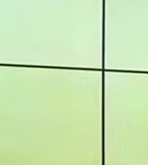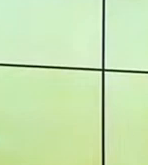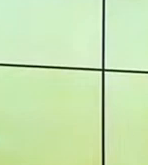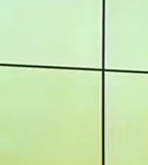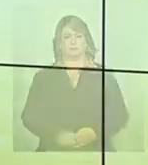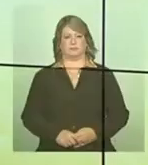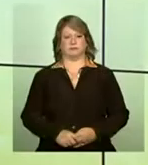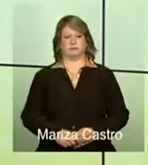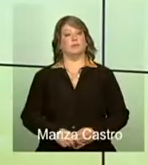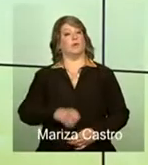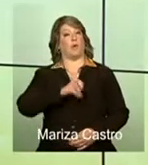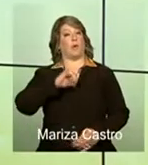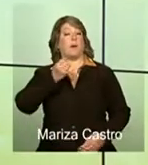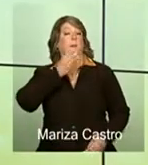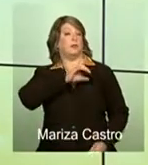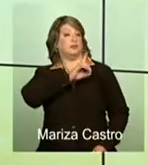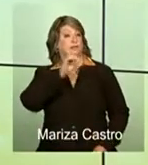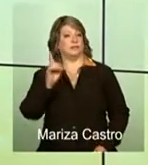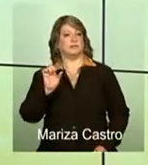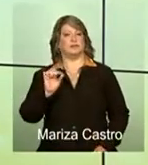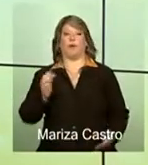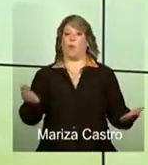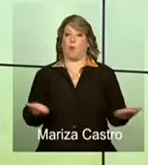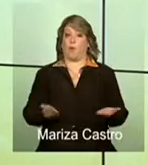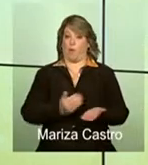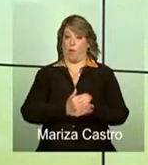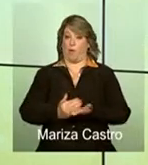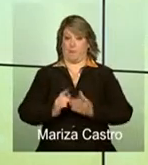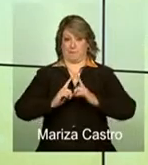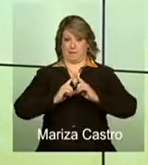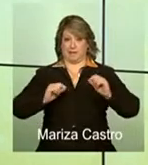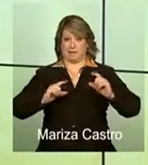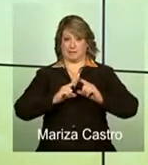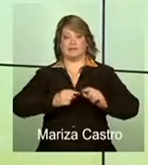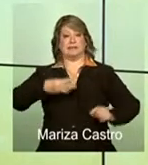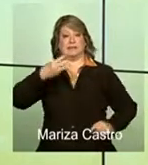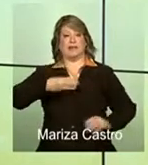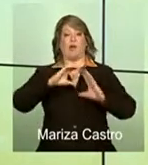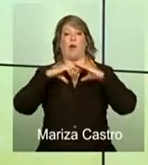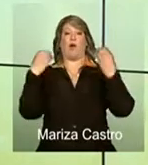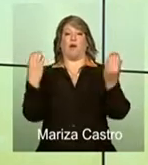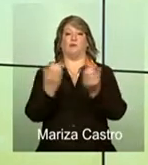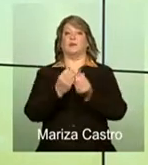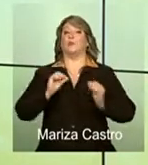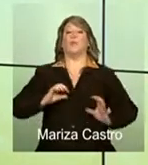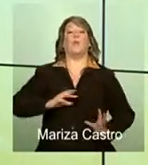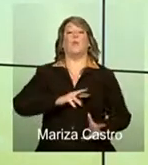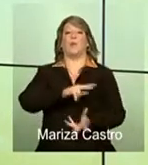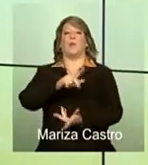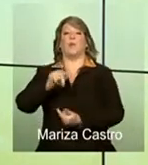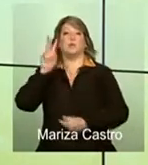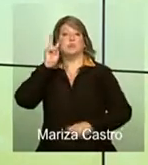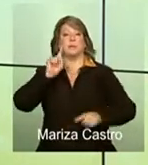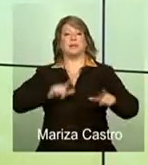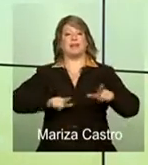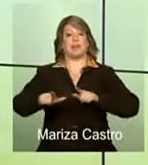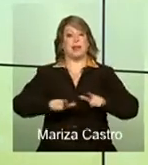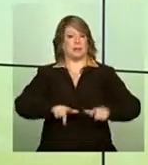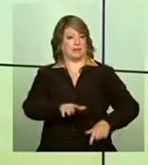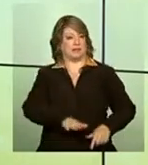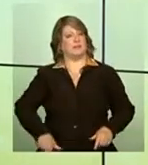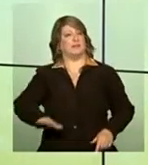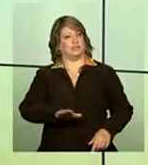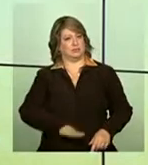Olá, bom dia. Começa hoje em Brasília a terceira conferência global sobre trabalho infantil.